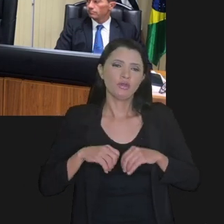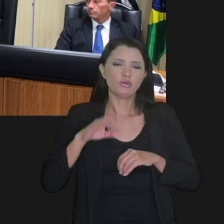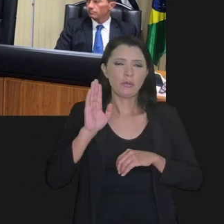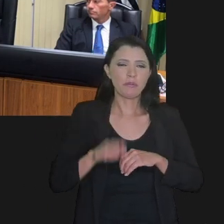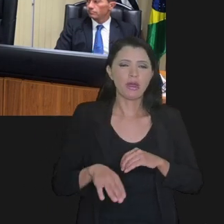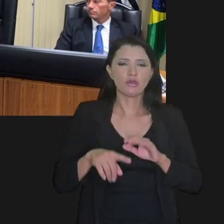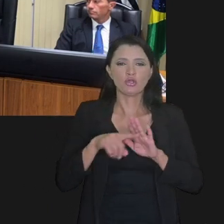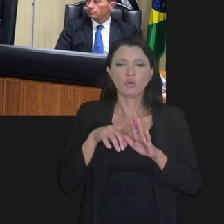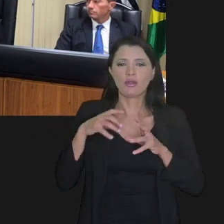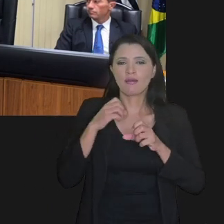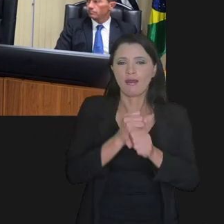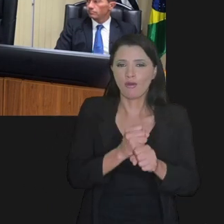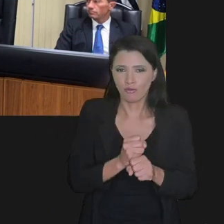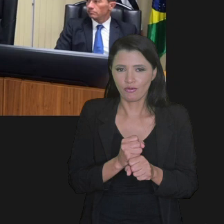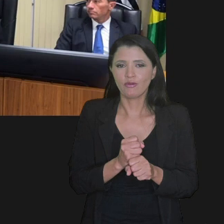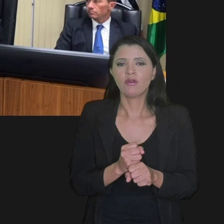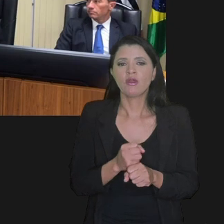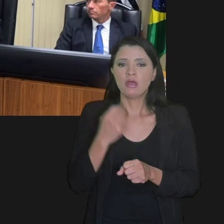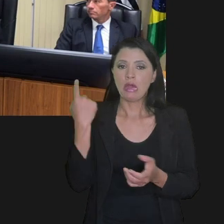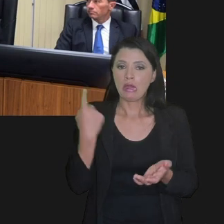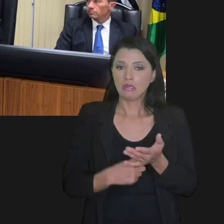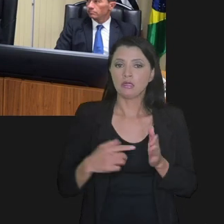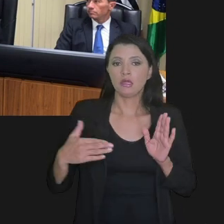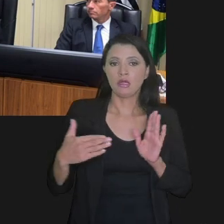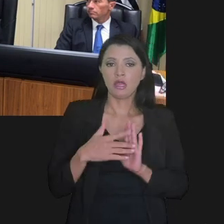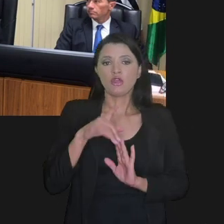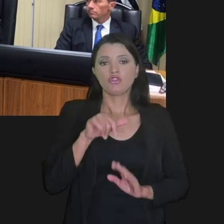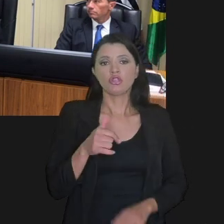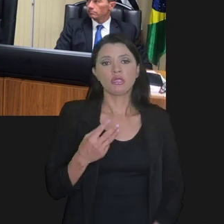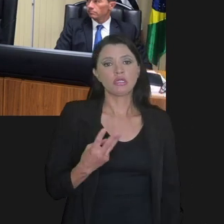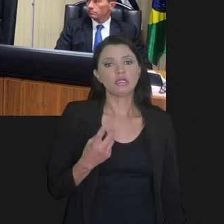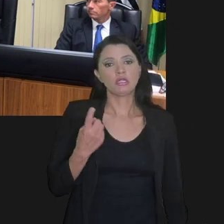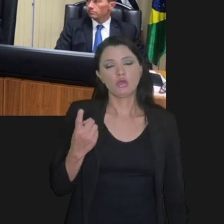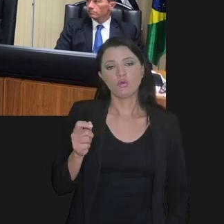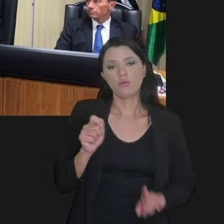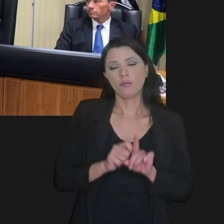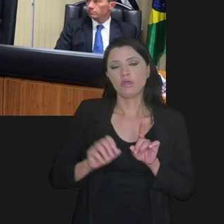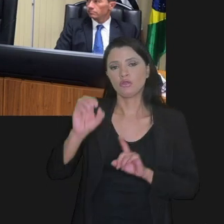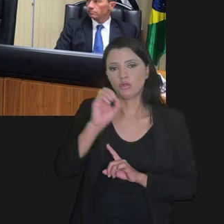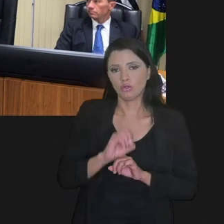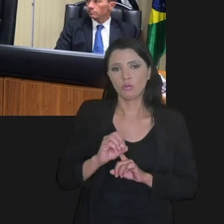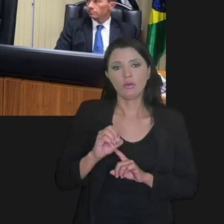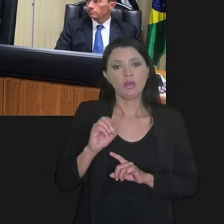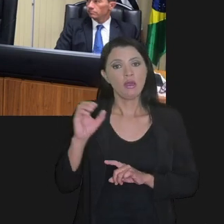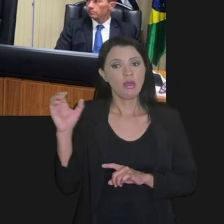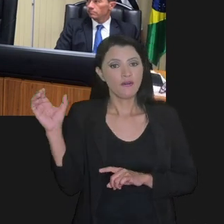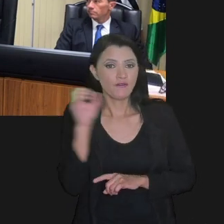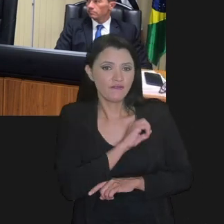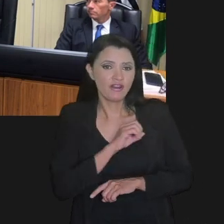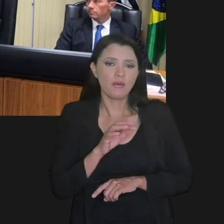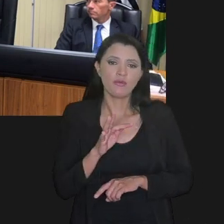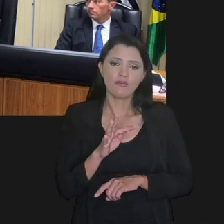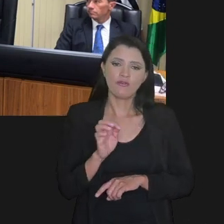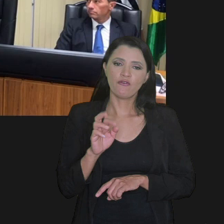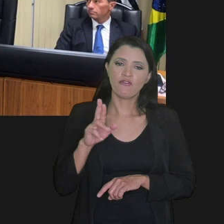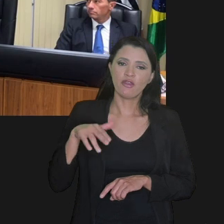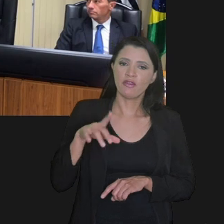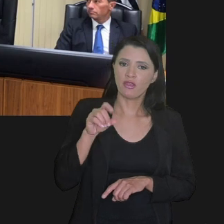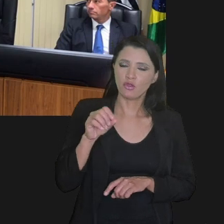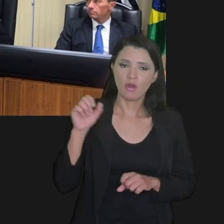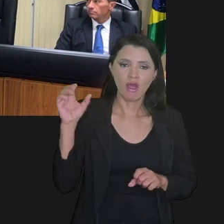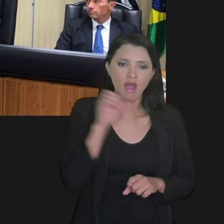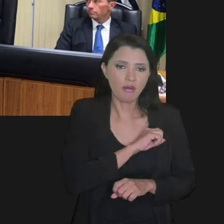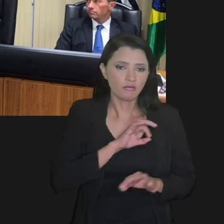com prejuízo fiscal e base de cálculo negativo. A transação tem que estar firmada até 31 de outubro. Então, doutor Fernando, bora correr